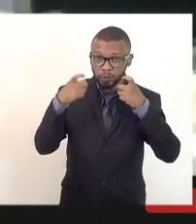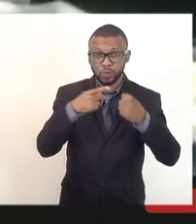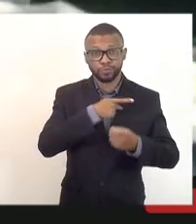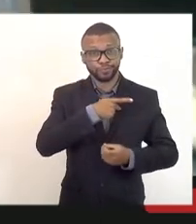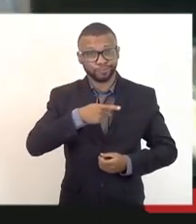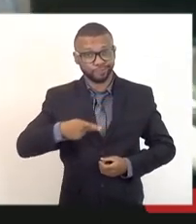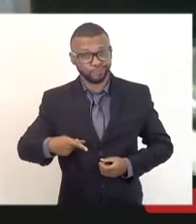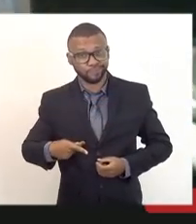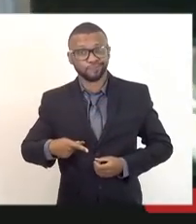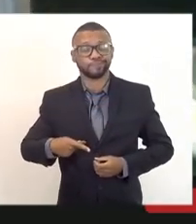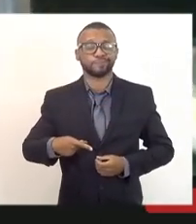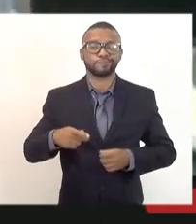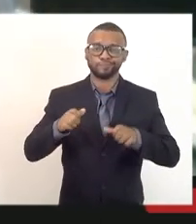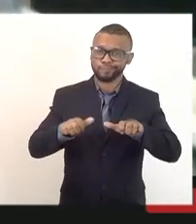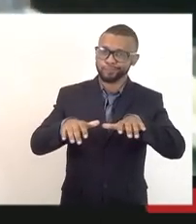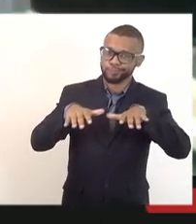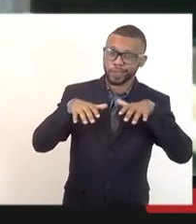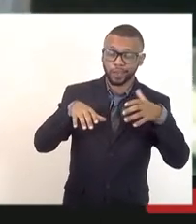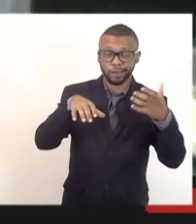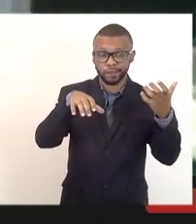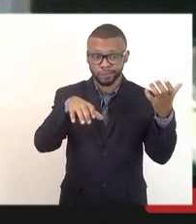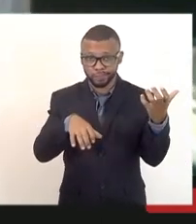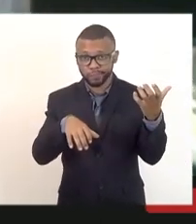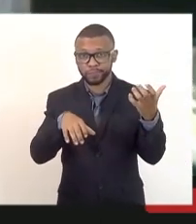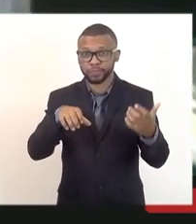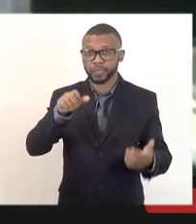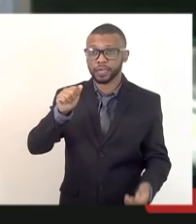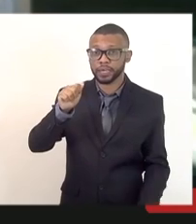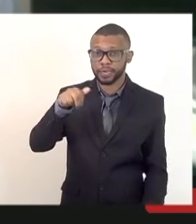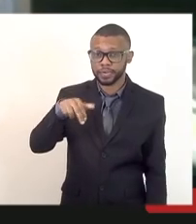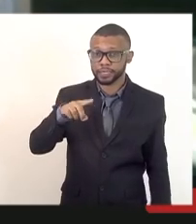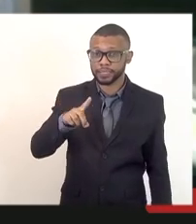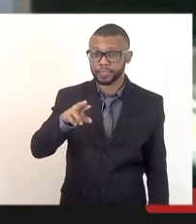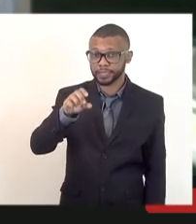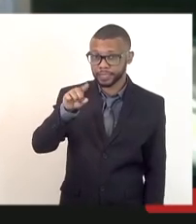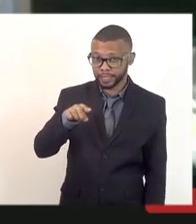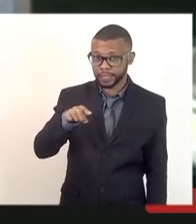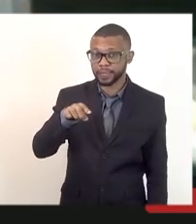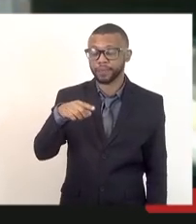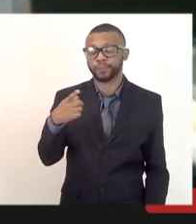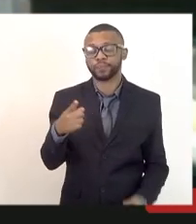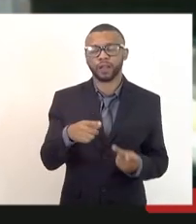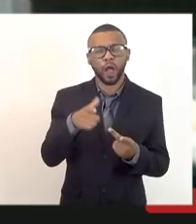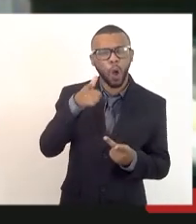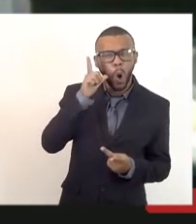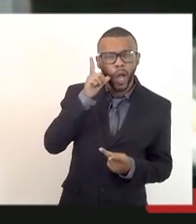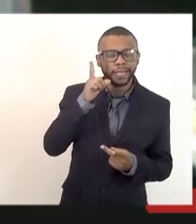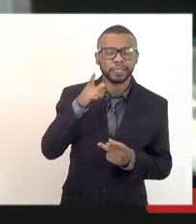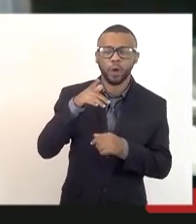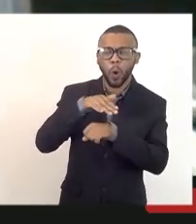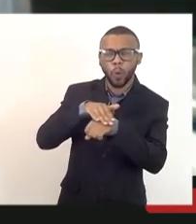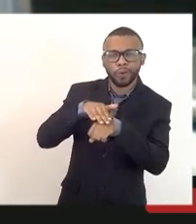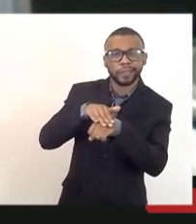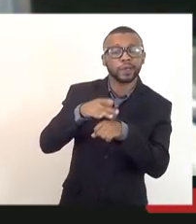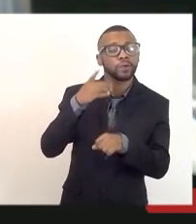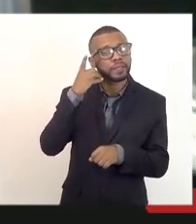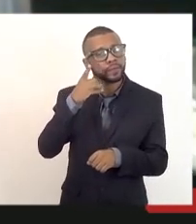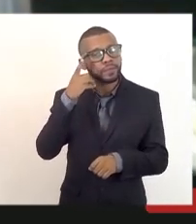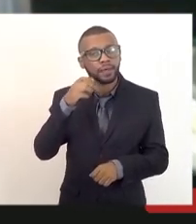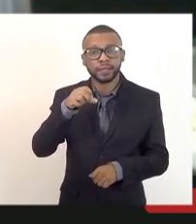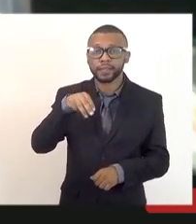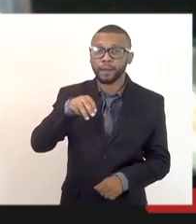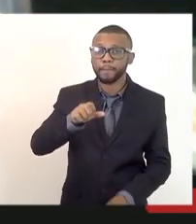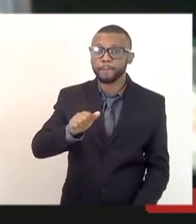deputado André Siliano, uma preocupação que ontem eu conversei com a deputada Marta Rocha, uma preocupação que ontem também recebi a